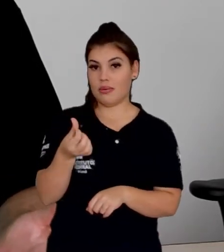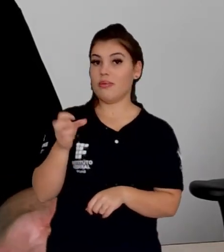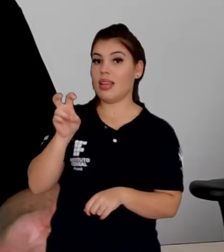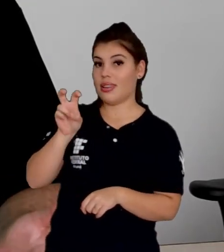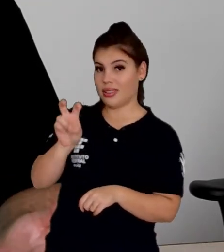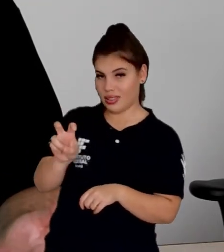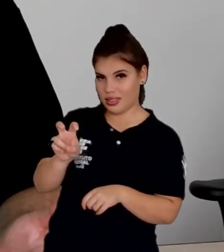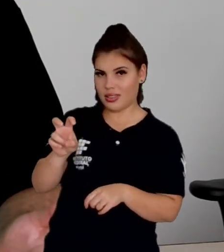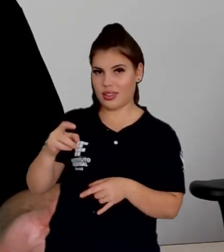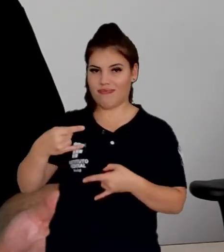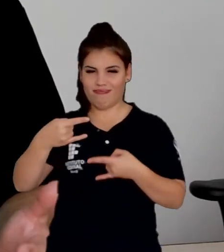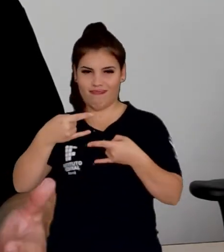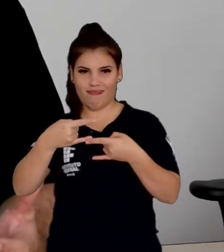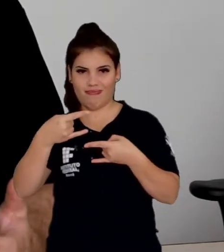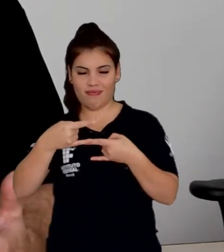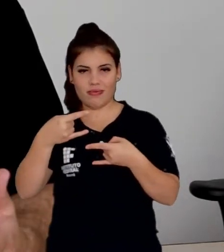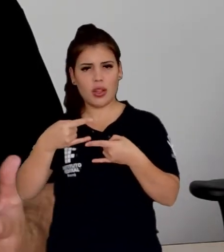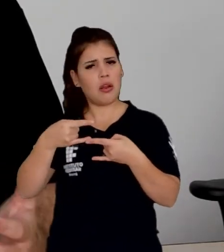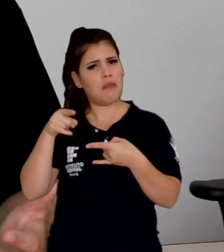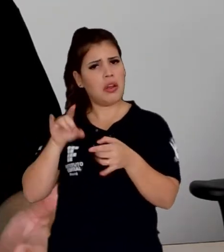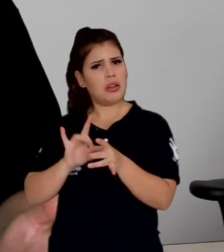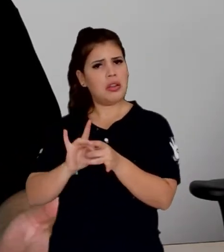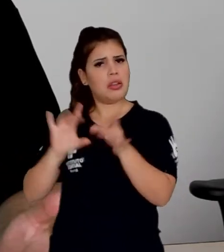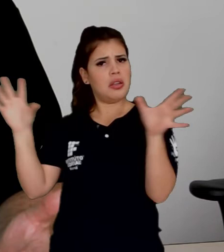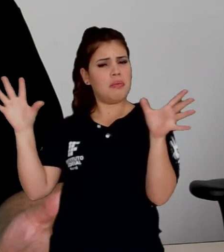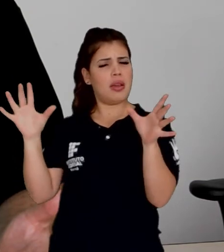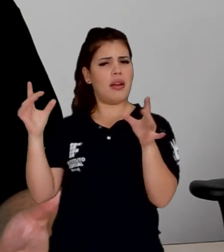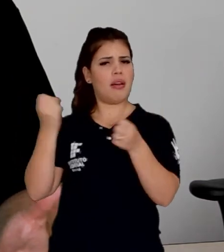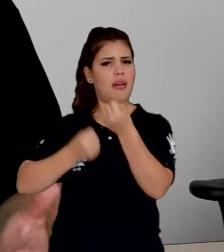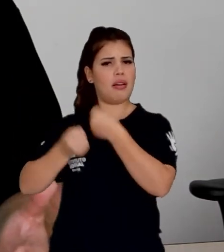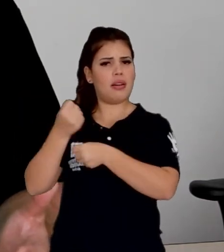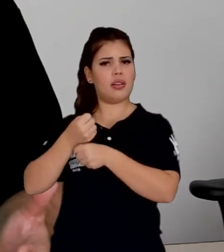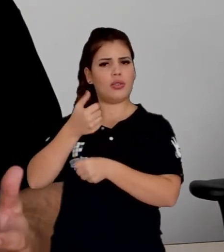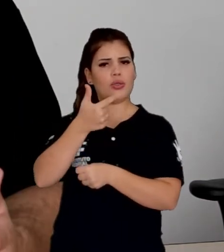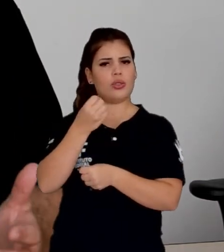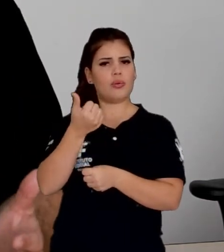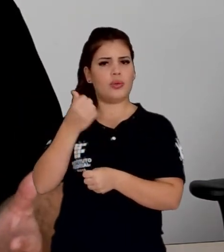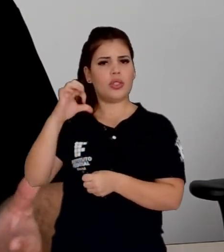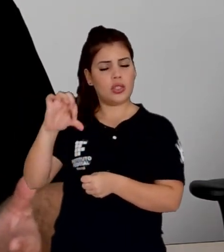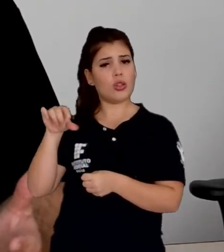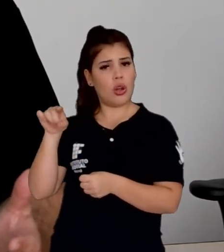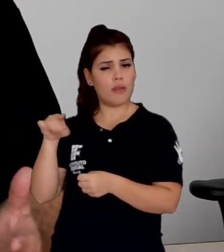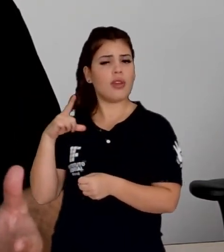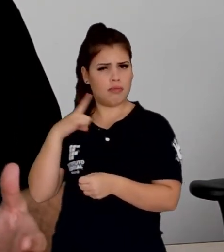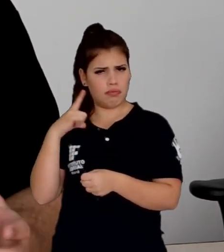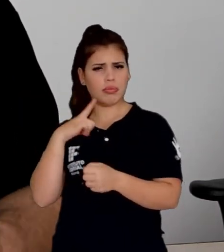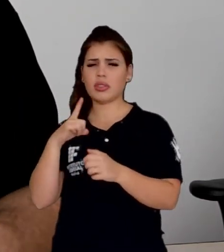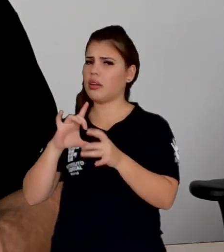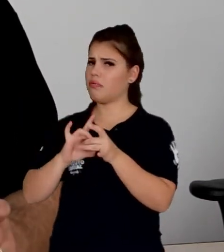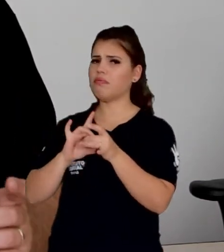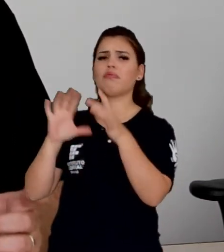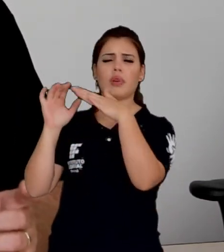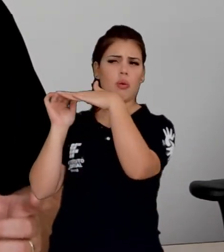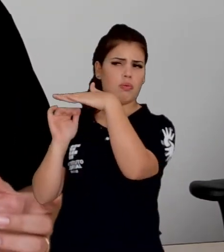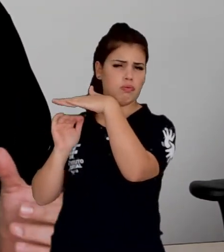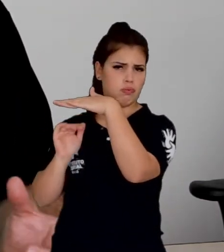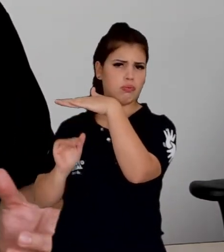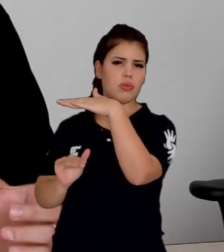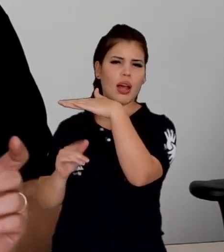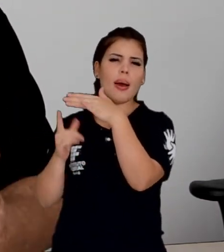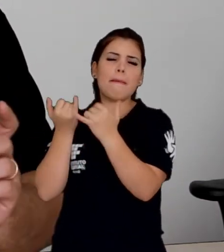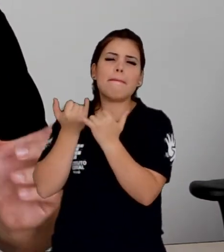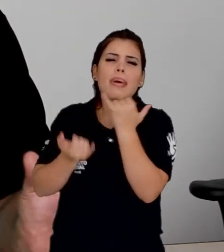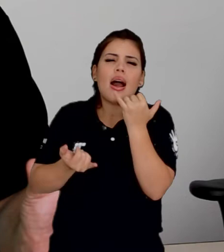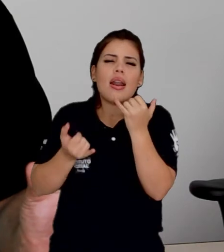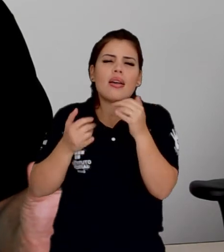servidores desde 2019, ele é uma ferramenta gratuita também, e ele disponibiliza um espaço similar ao que nós temos hoje no